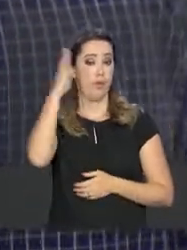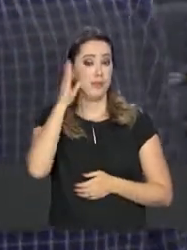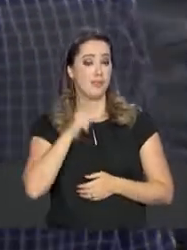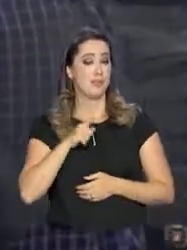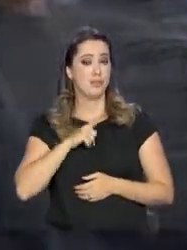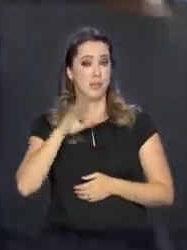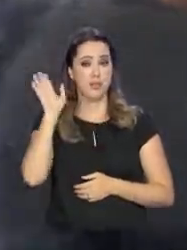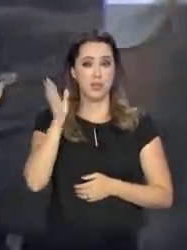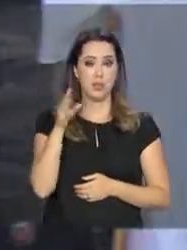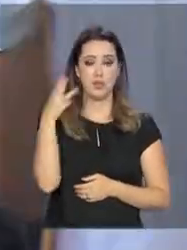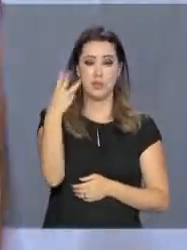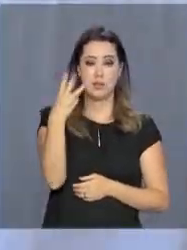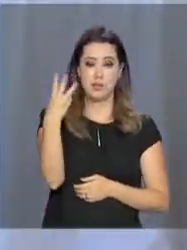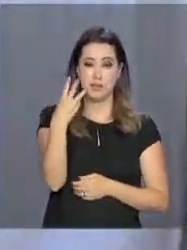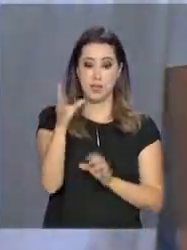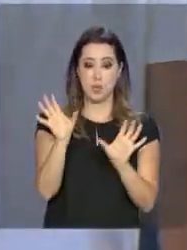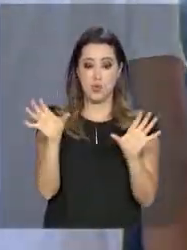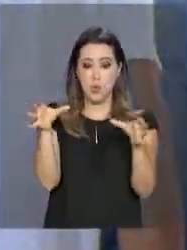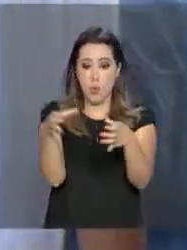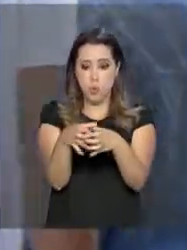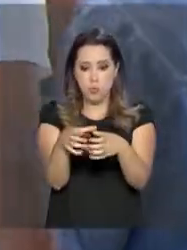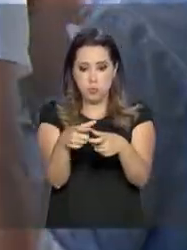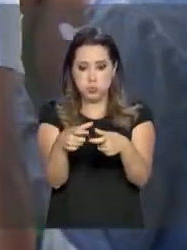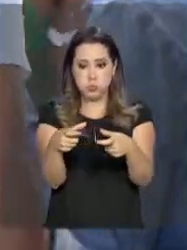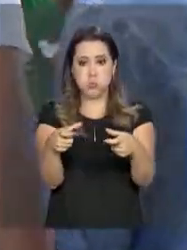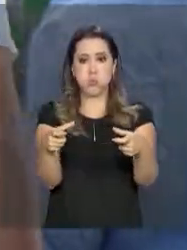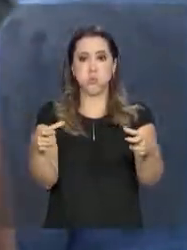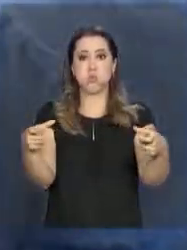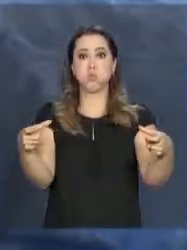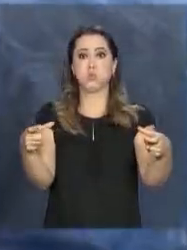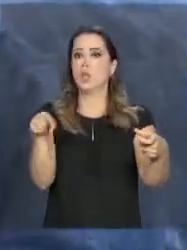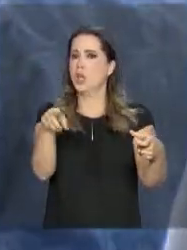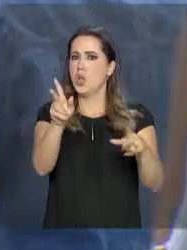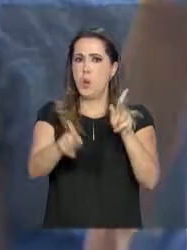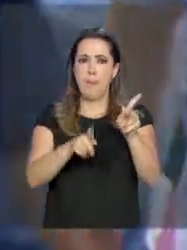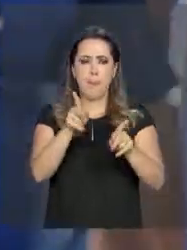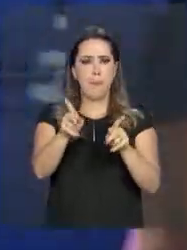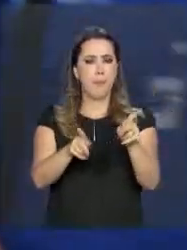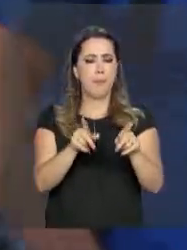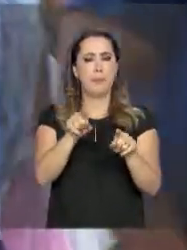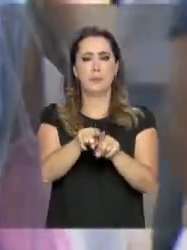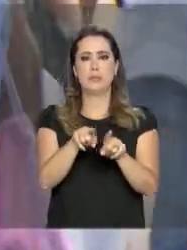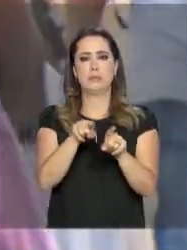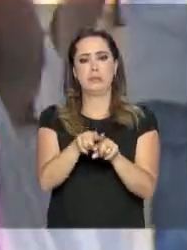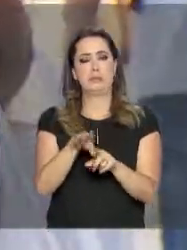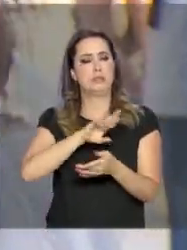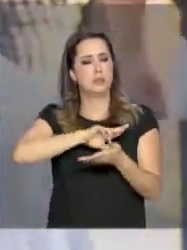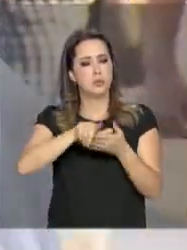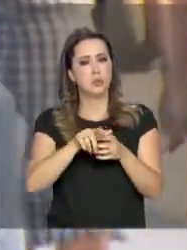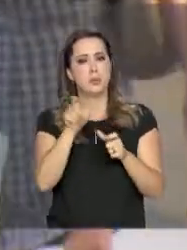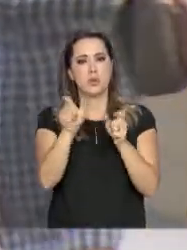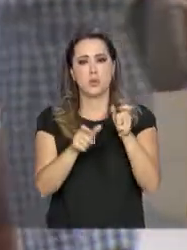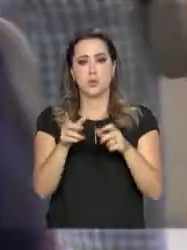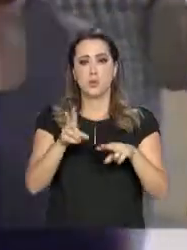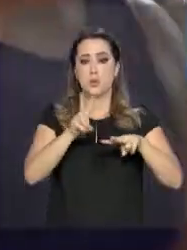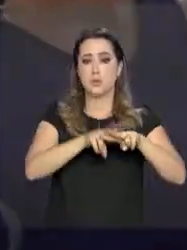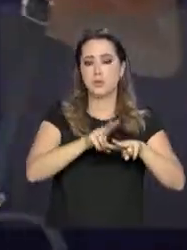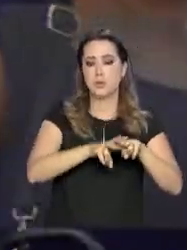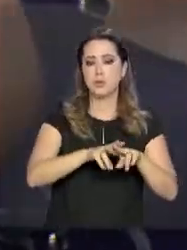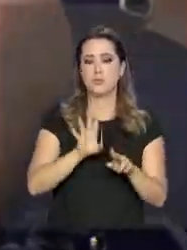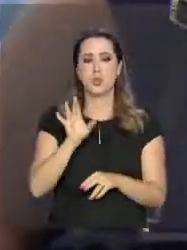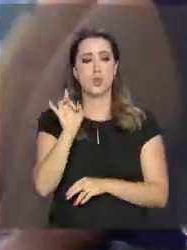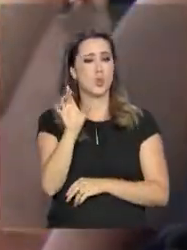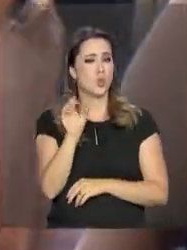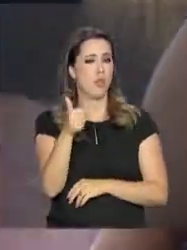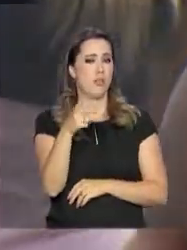mundo. Segundo o Departamento Penitenciário Nacional, são 726 mil presidiários no país. Desses, apenas